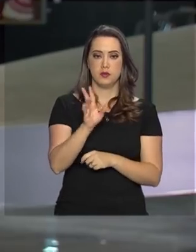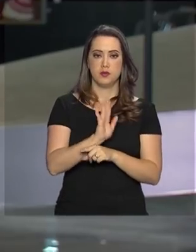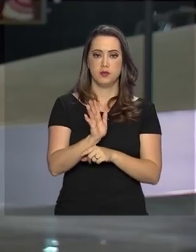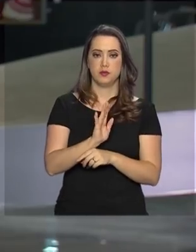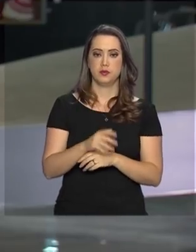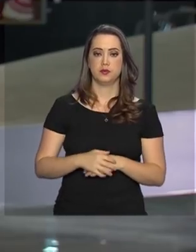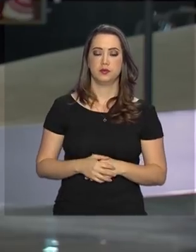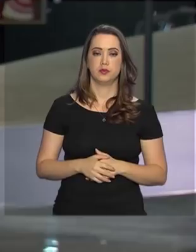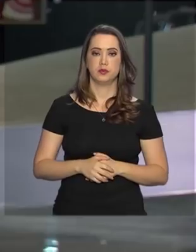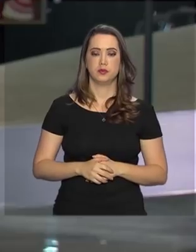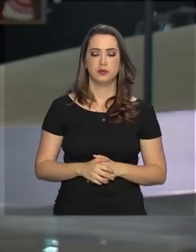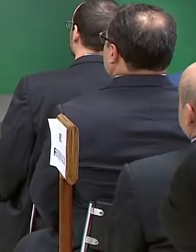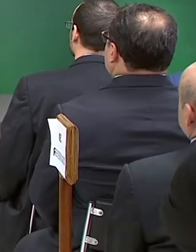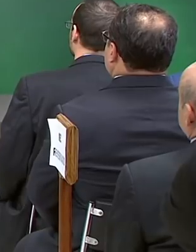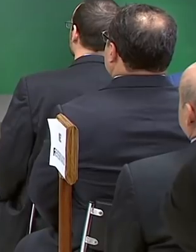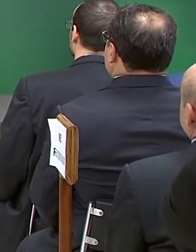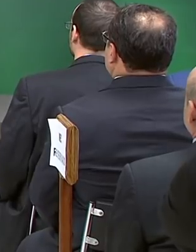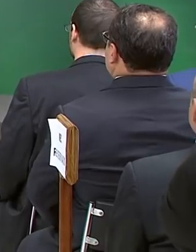a reportagem.